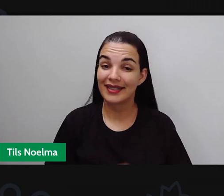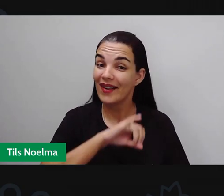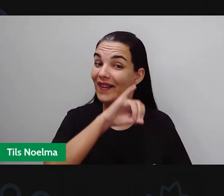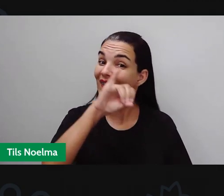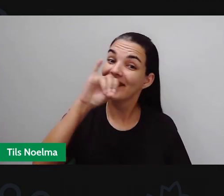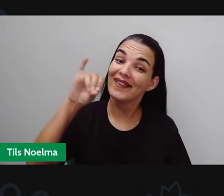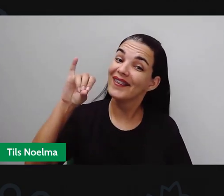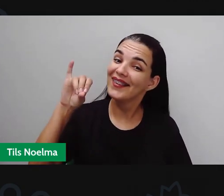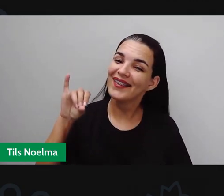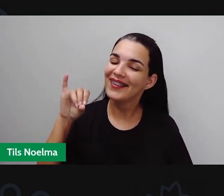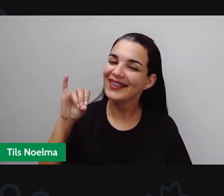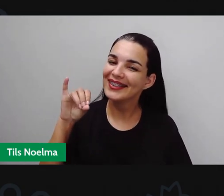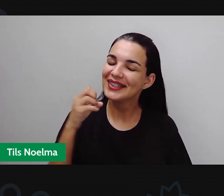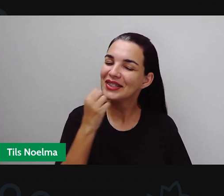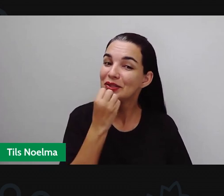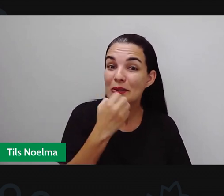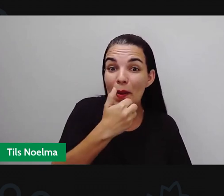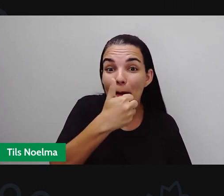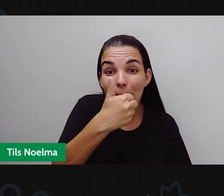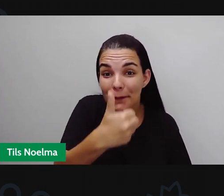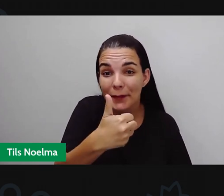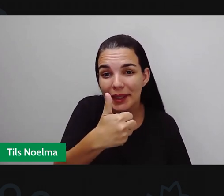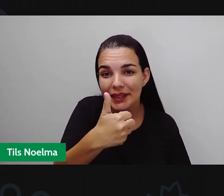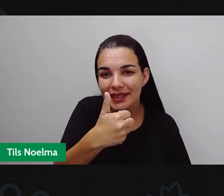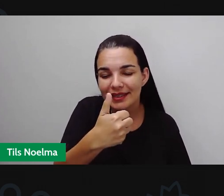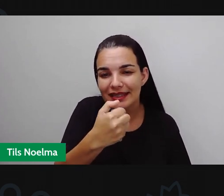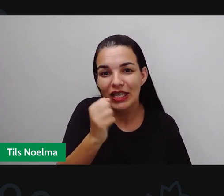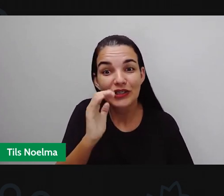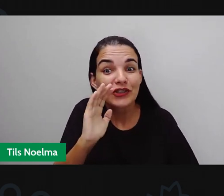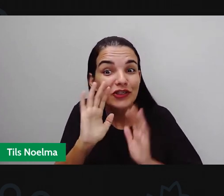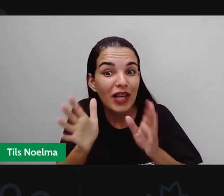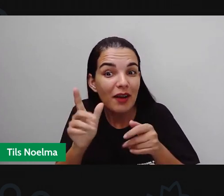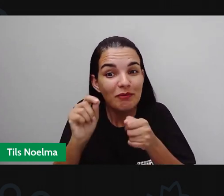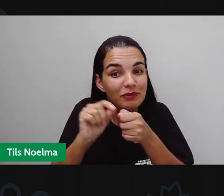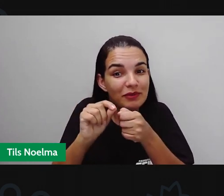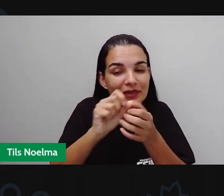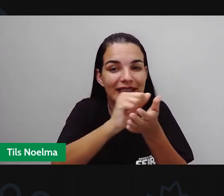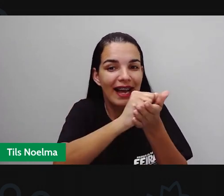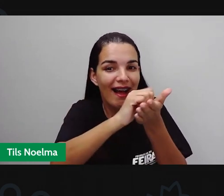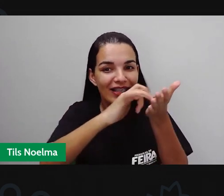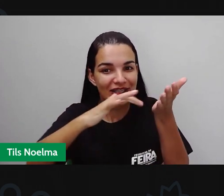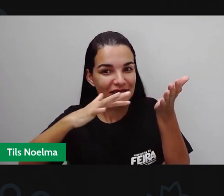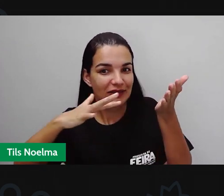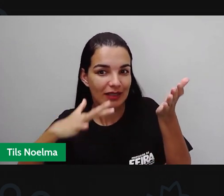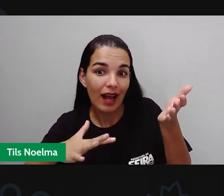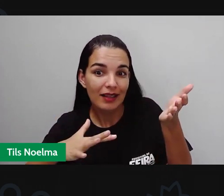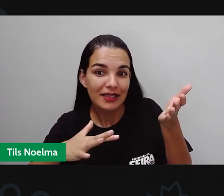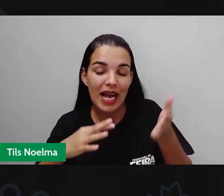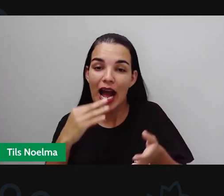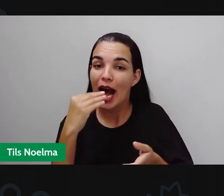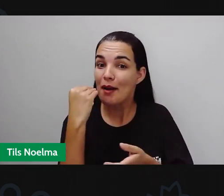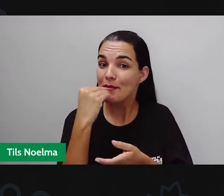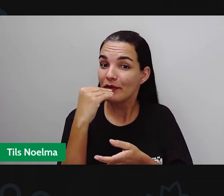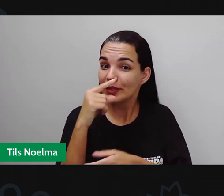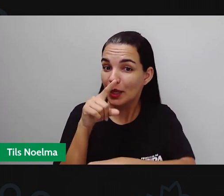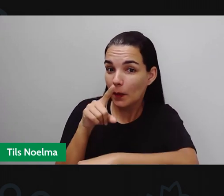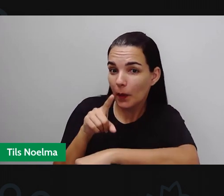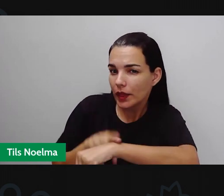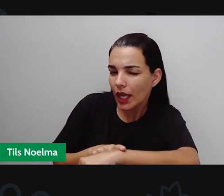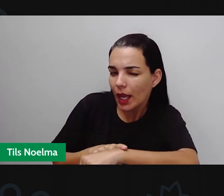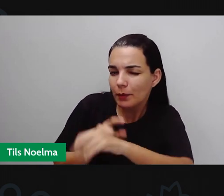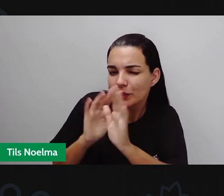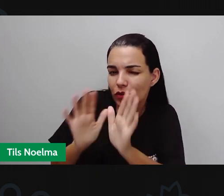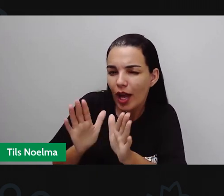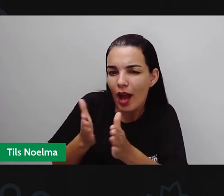Olá, amores, tudo bem com vocês? E aí, realizaram as atividades? Aproveitaram um tempinho aí para ir ao